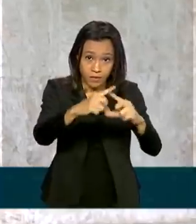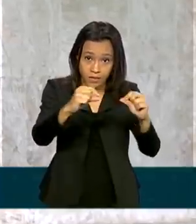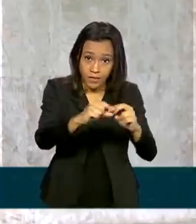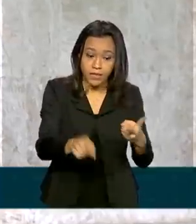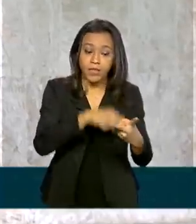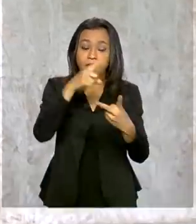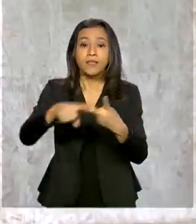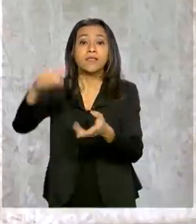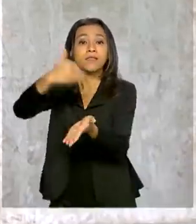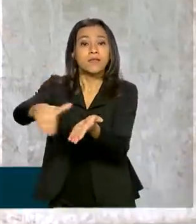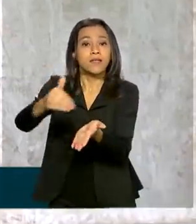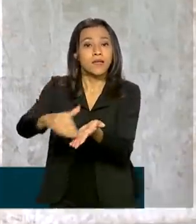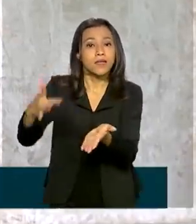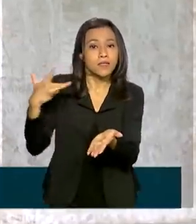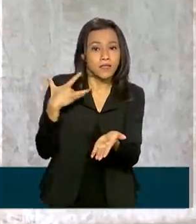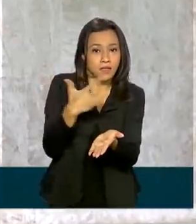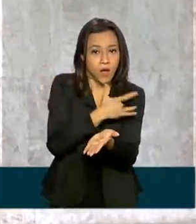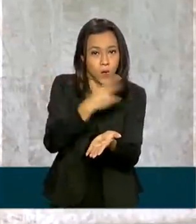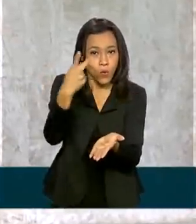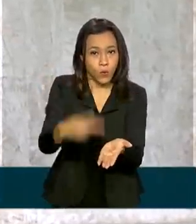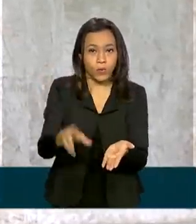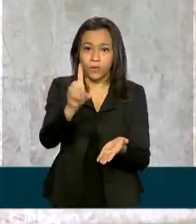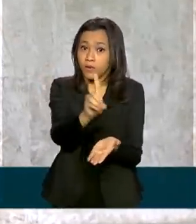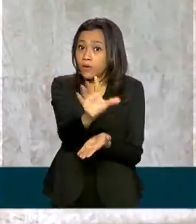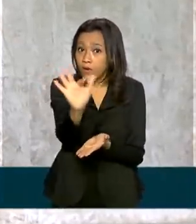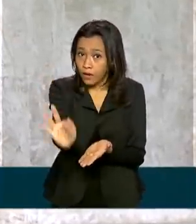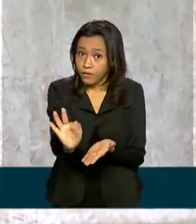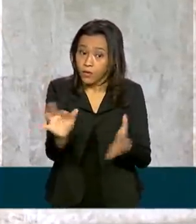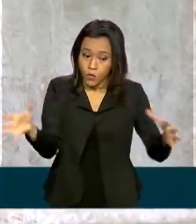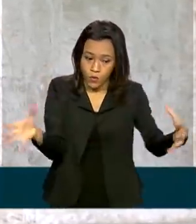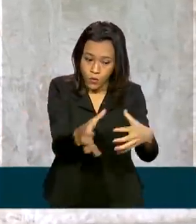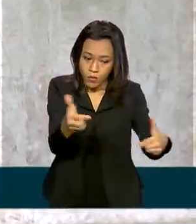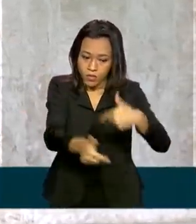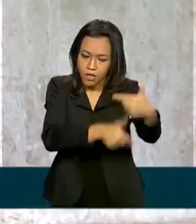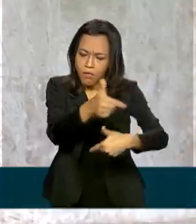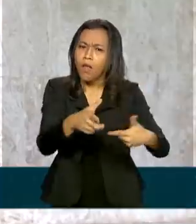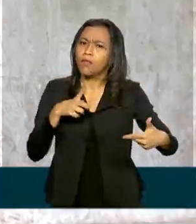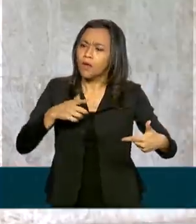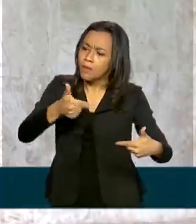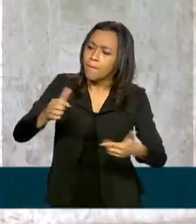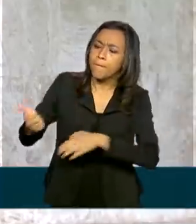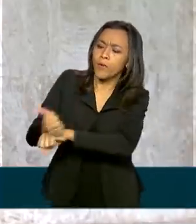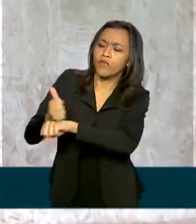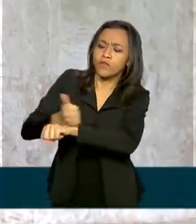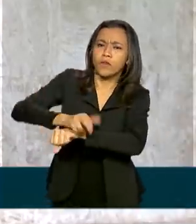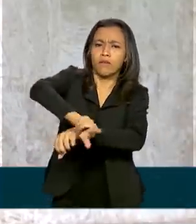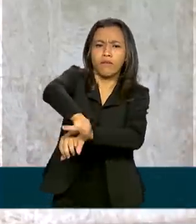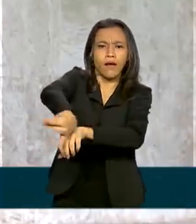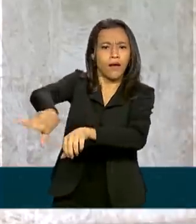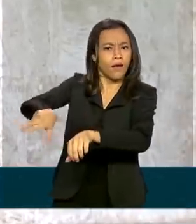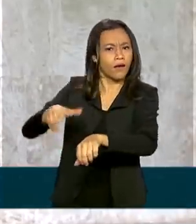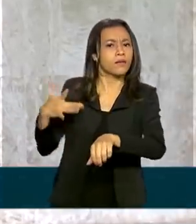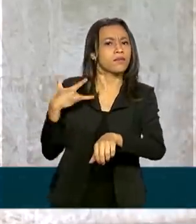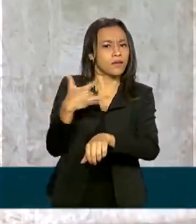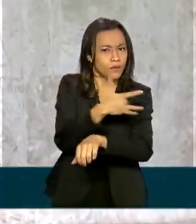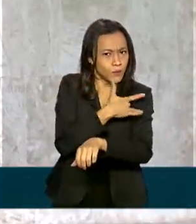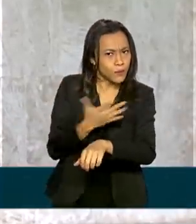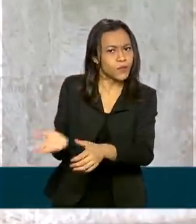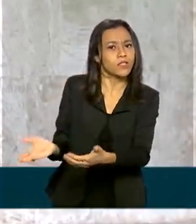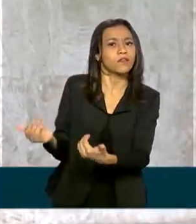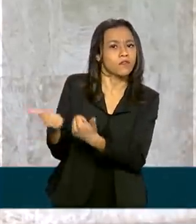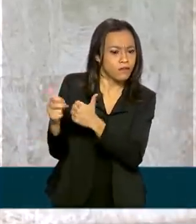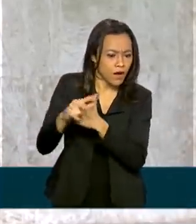da Secretaria de Saúde do Distrito Federal. O trabalho envolve profissionais de diversas áreas da saúde que vão